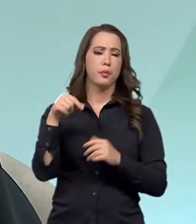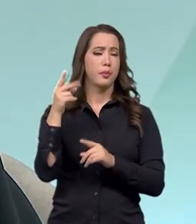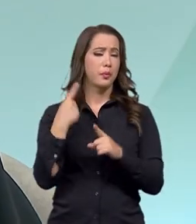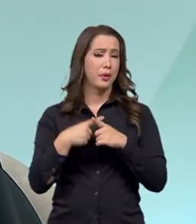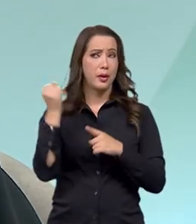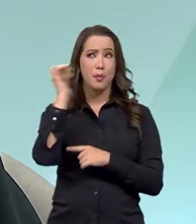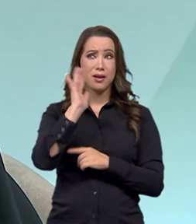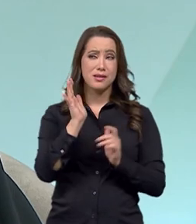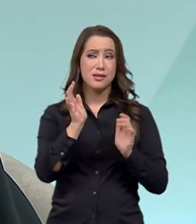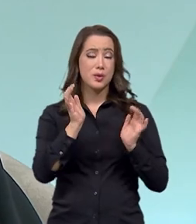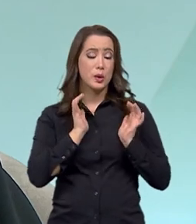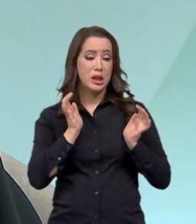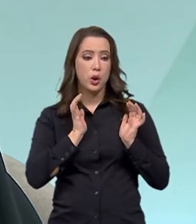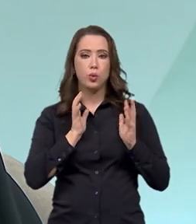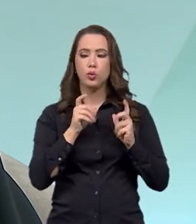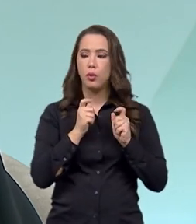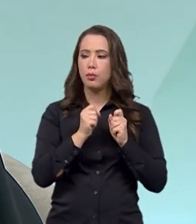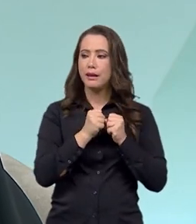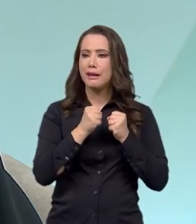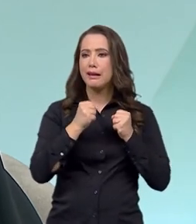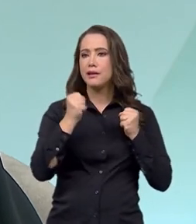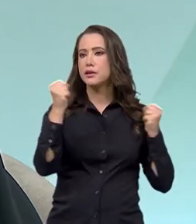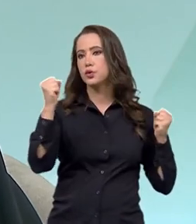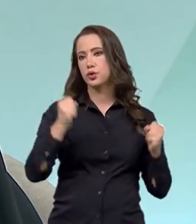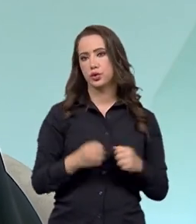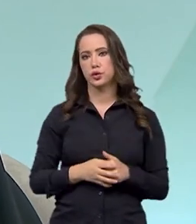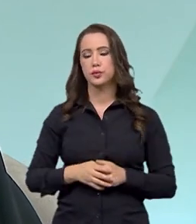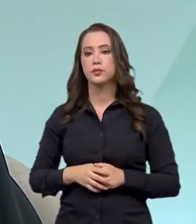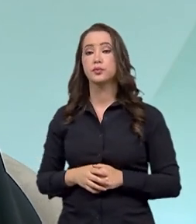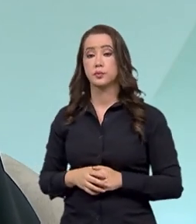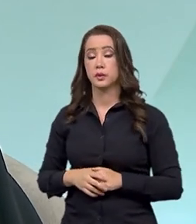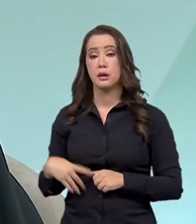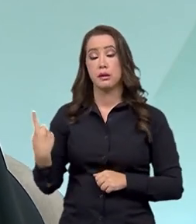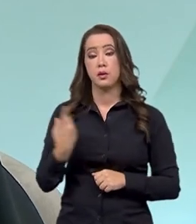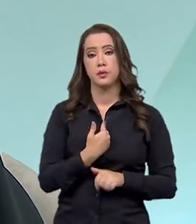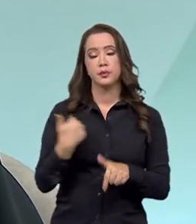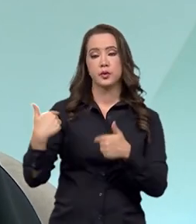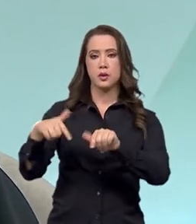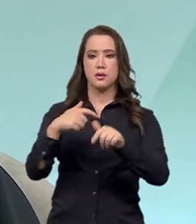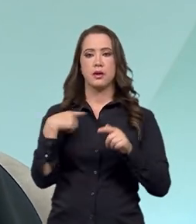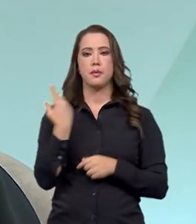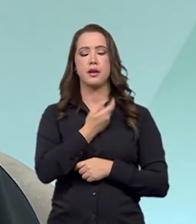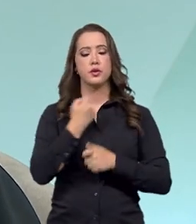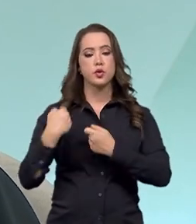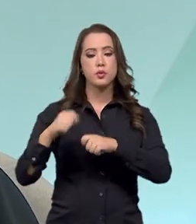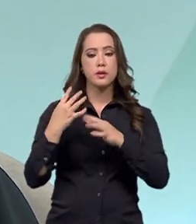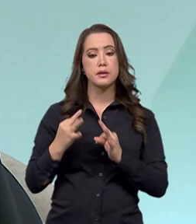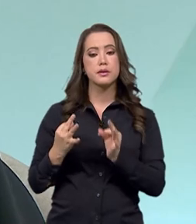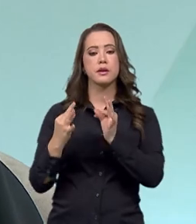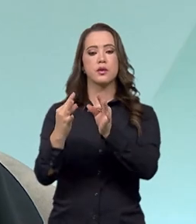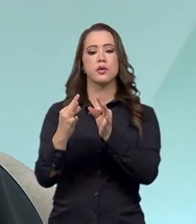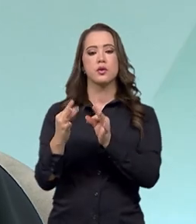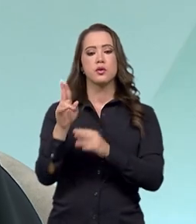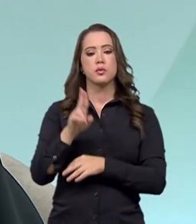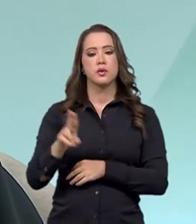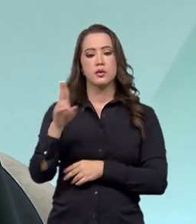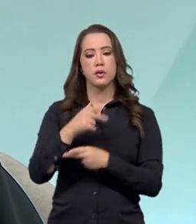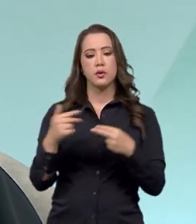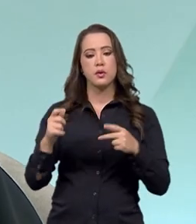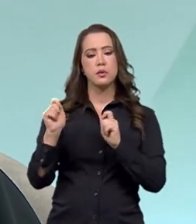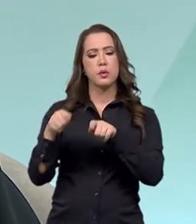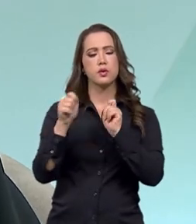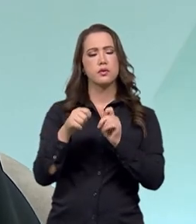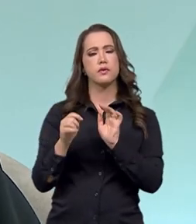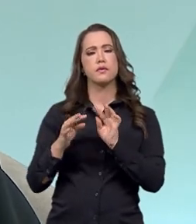Diante desse universo que é o nosso trabalho, a gente precisa adotar tecnologias para facilitar e trazer mais